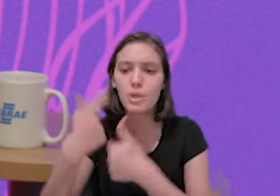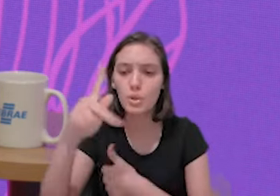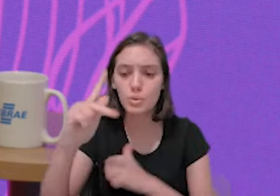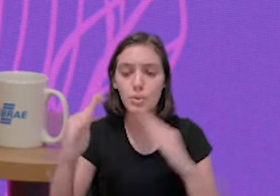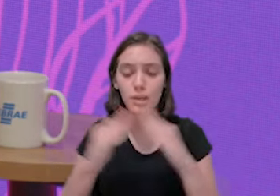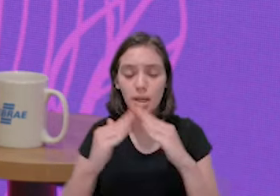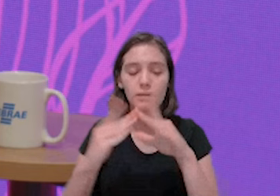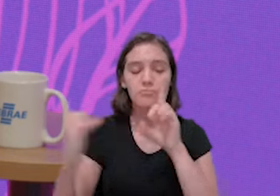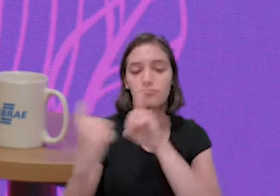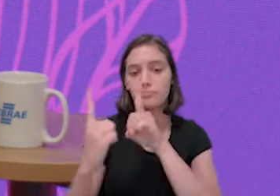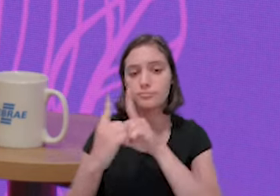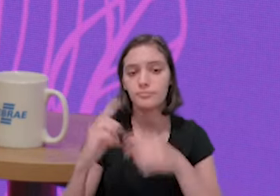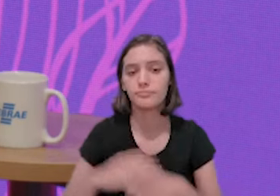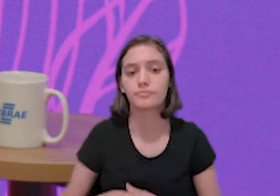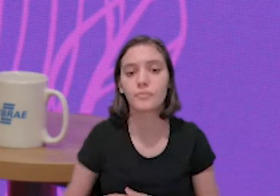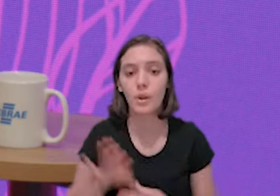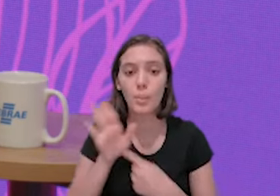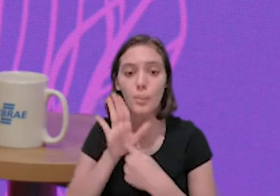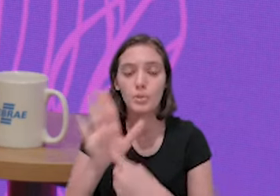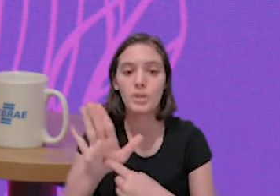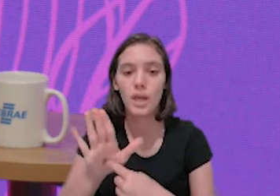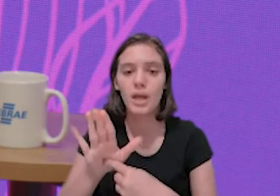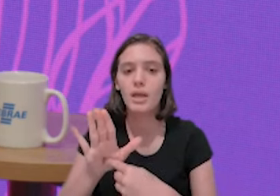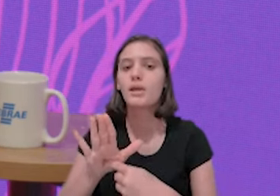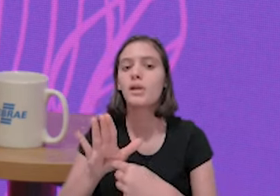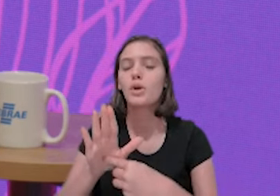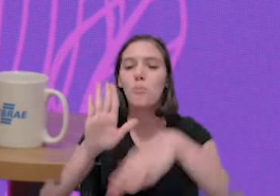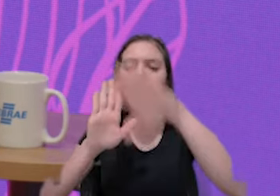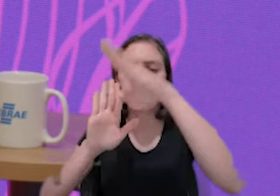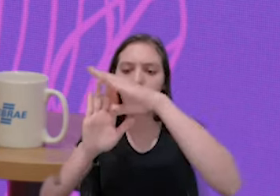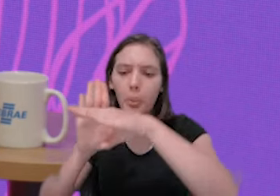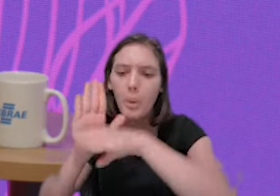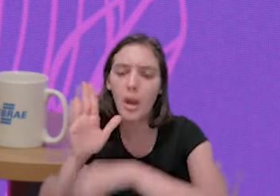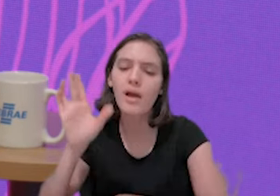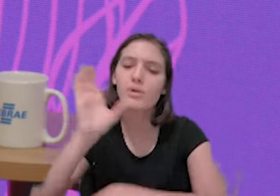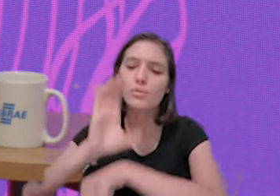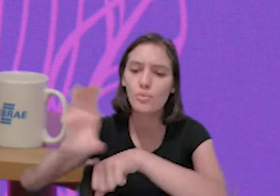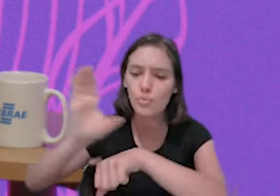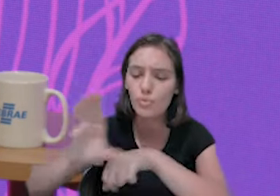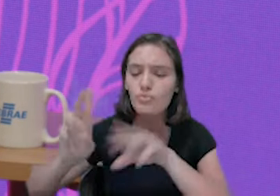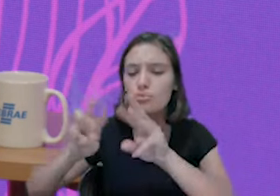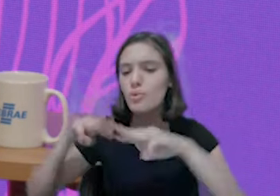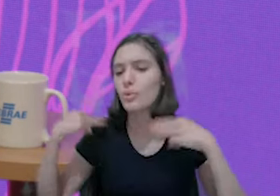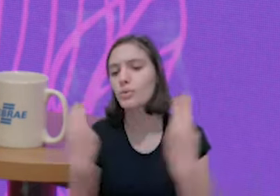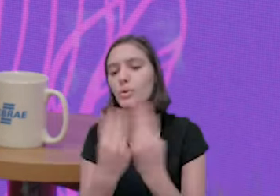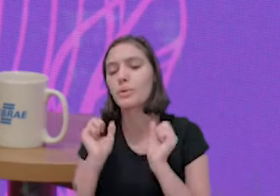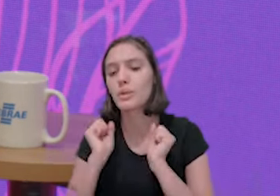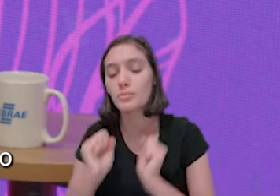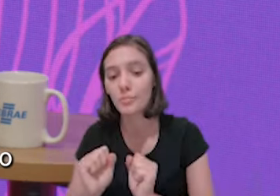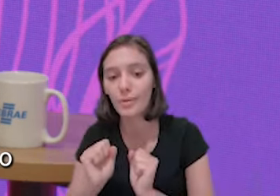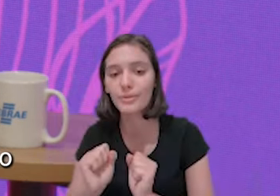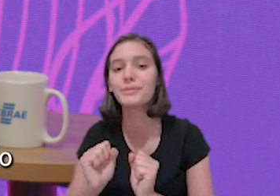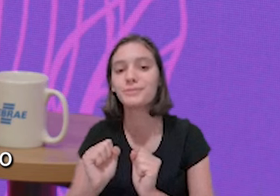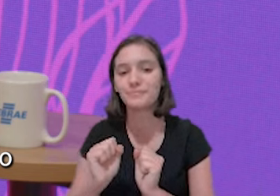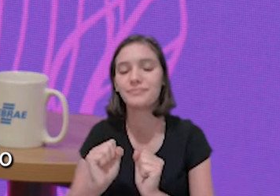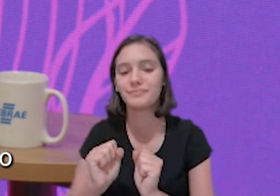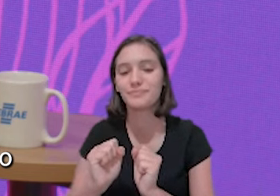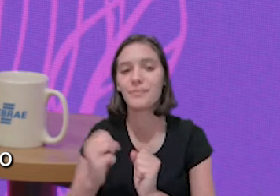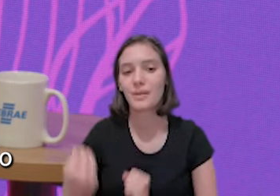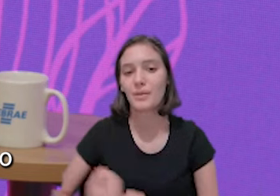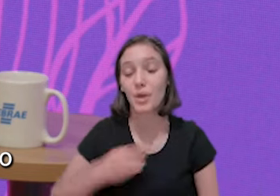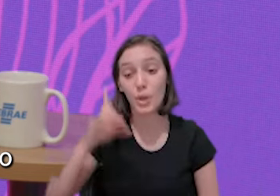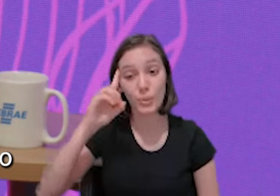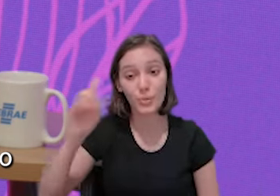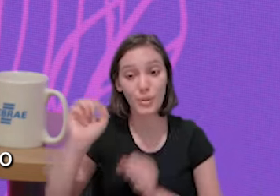local mais próximo de atendimento e vai ter toda a grade de cursos e oficinas para que você possa